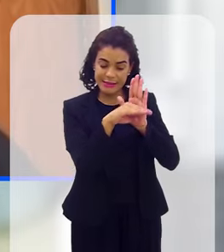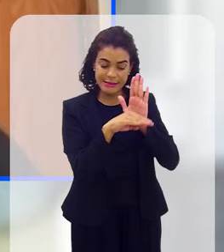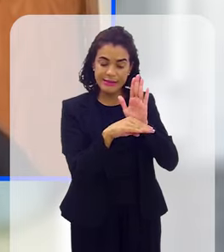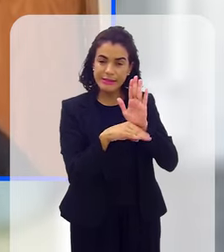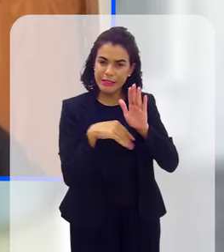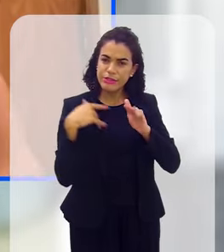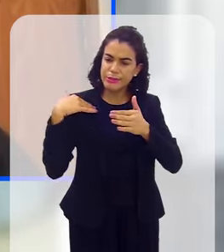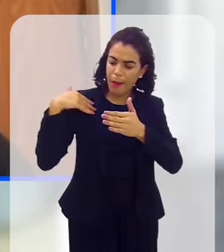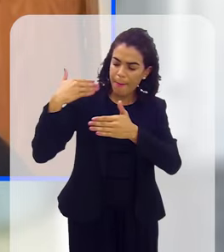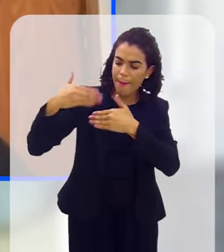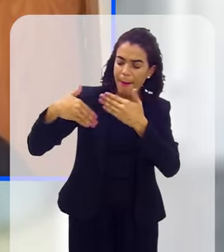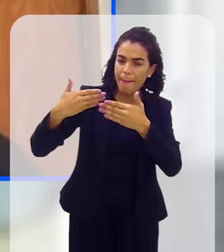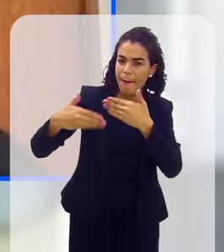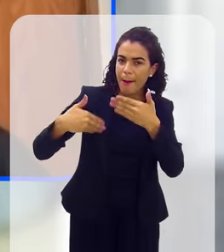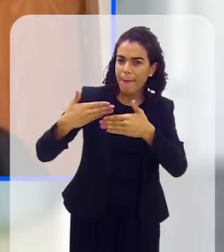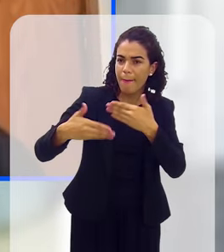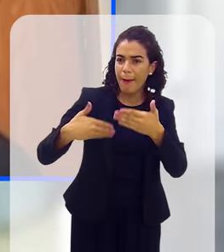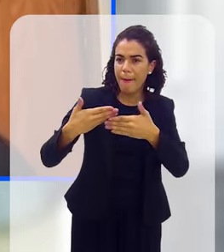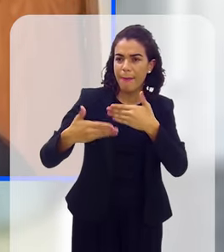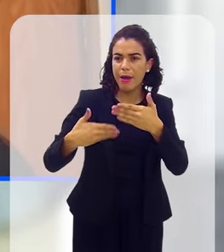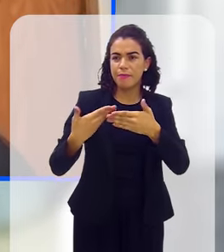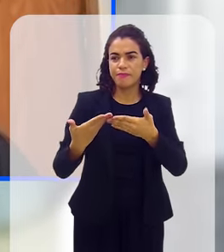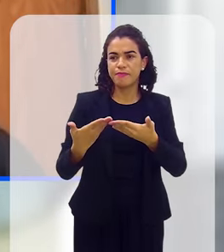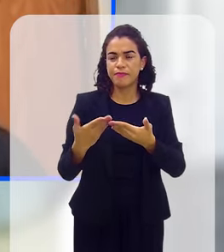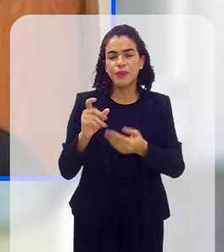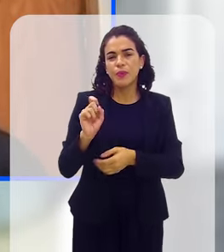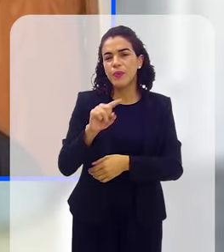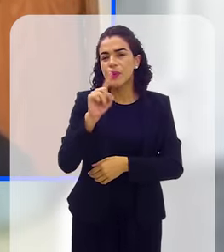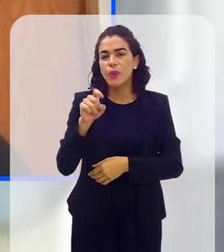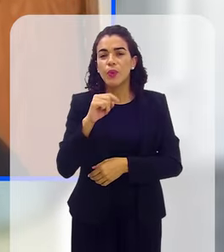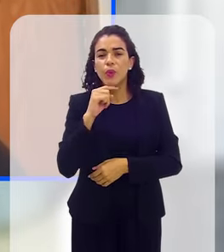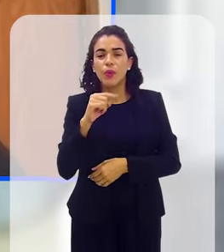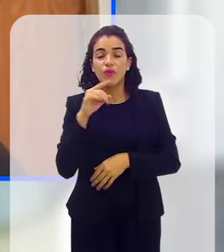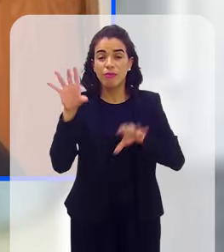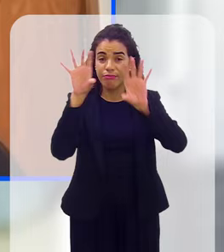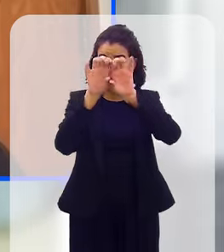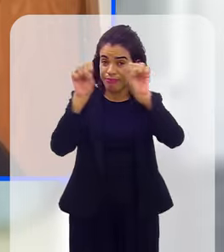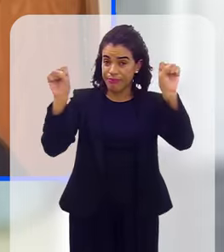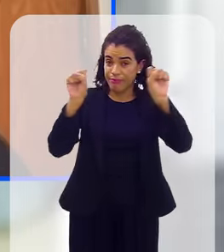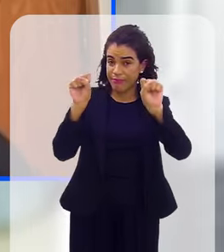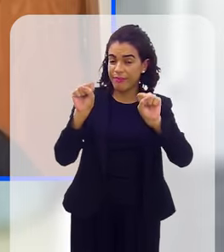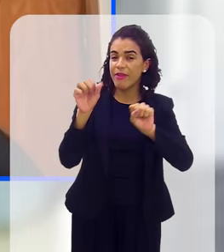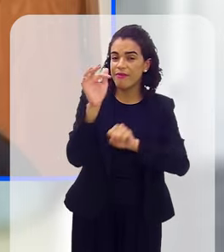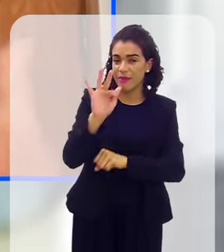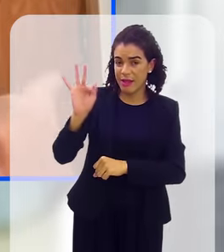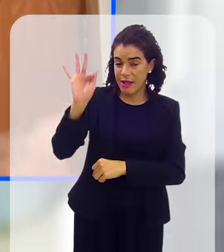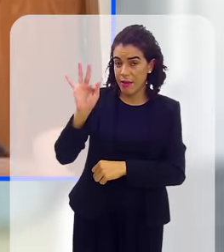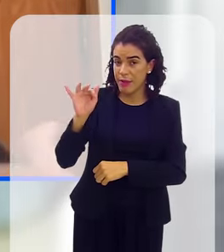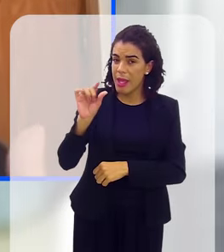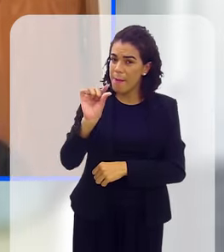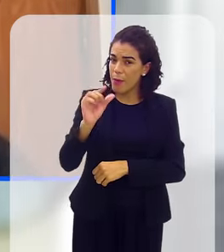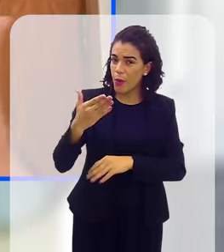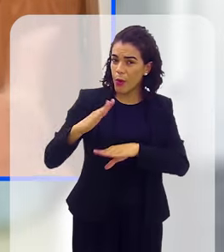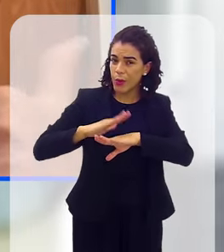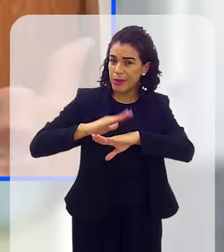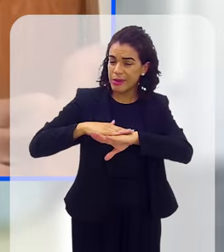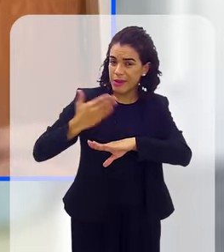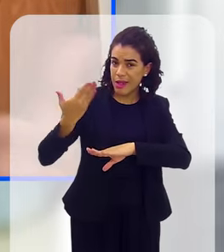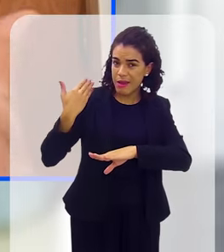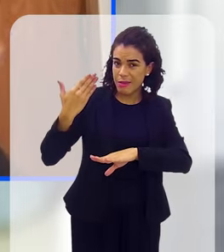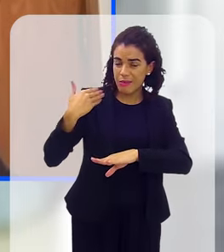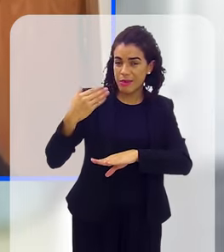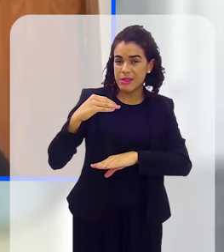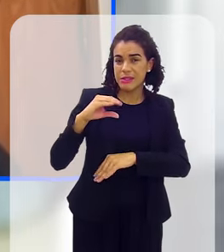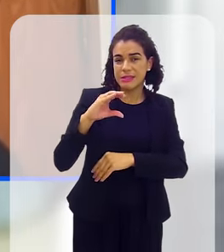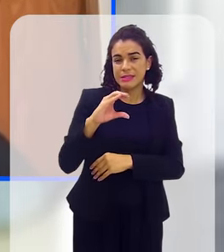vinha sendo questionada sistematicamente no âmbito do Supremo Tribunal Federal. E recentemente, na BPF